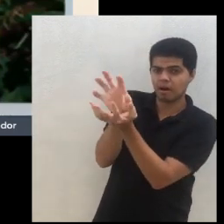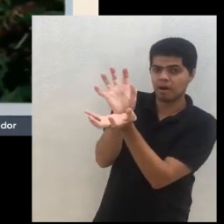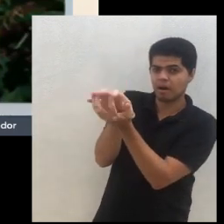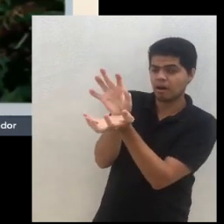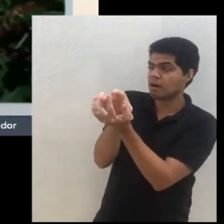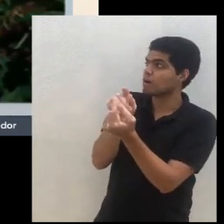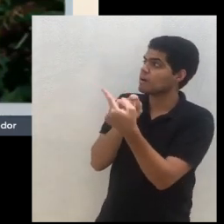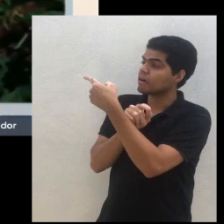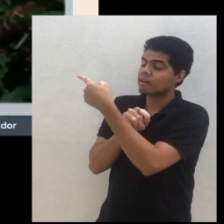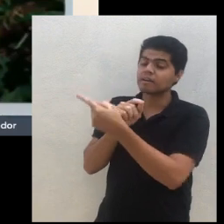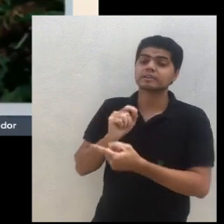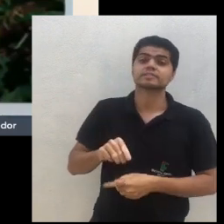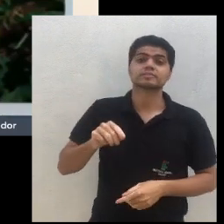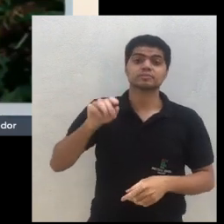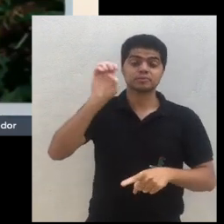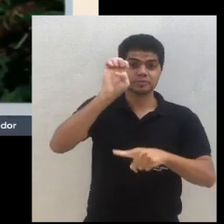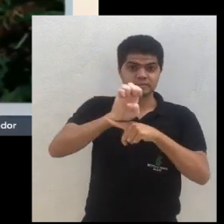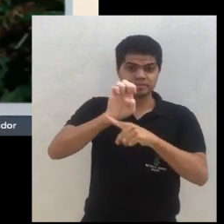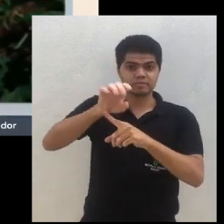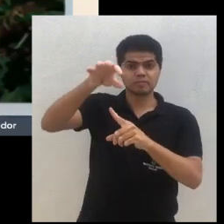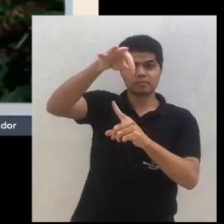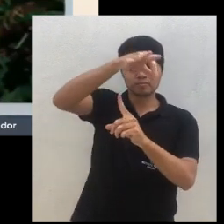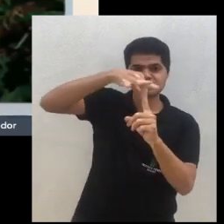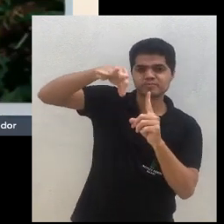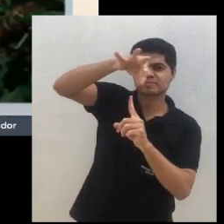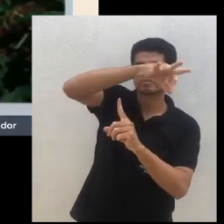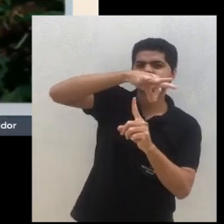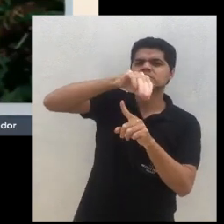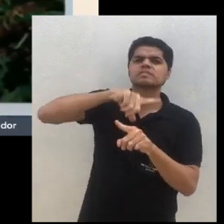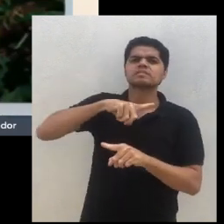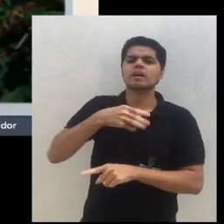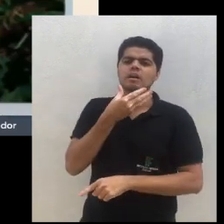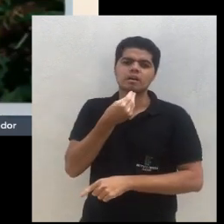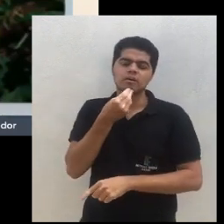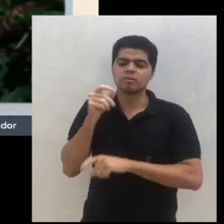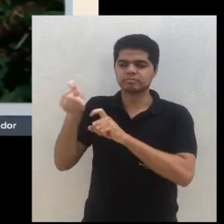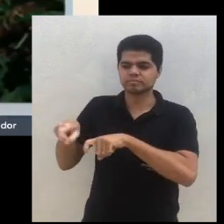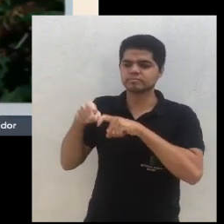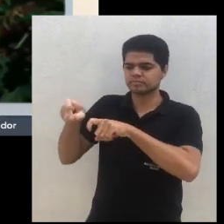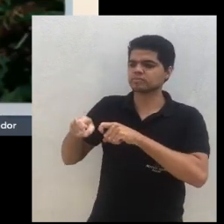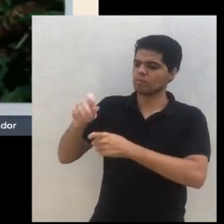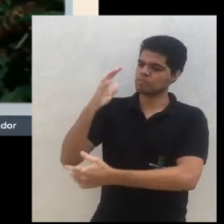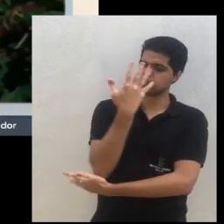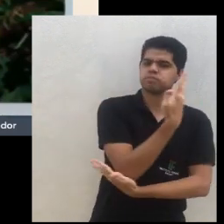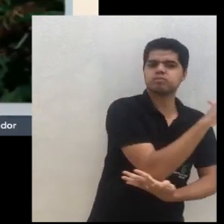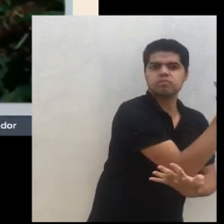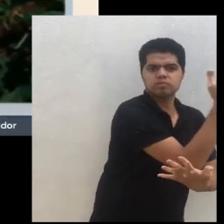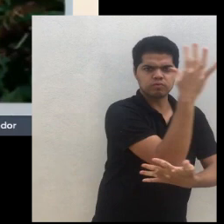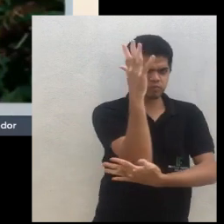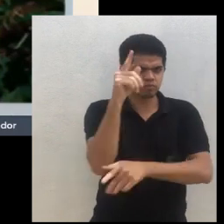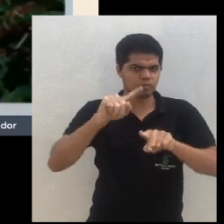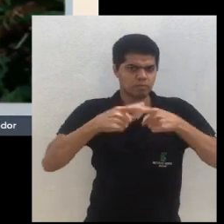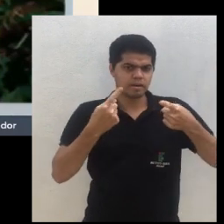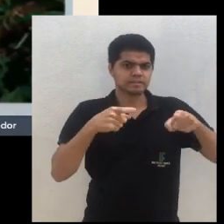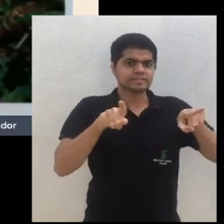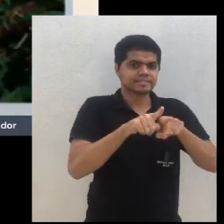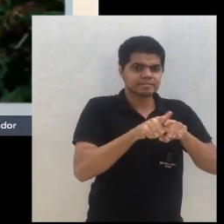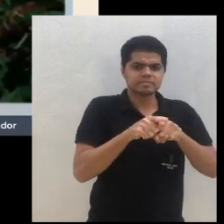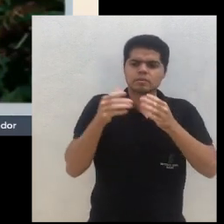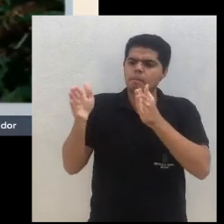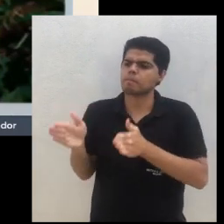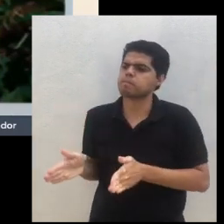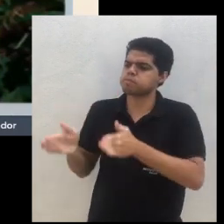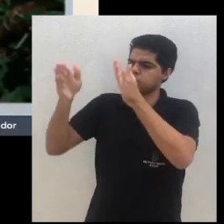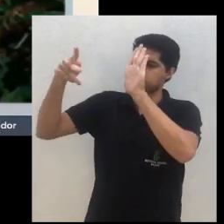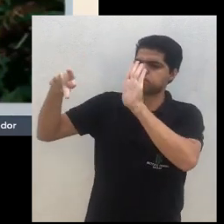região de Serra, no Espírito Santo. Esse agricultor, ele tem sistemas agroflorestais, mas ele também tem uma pousada.